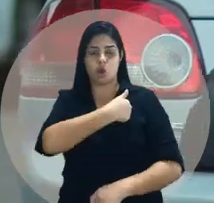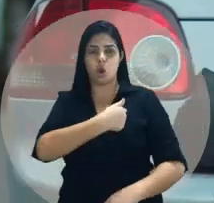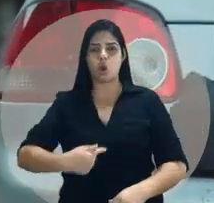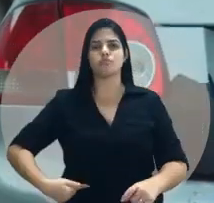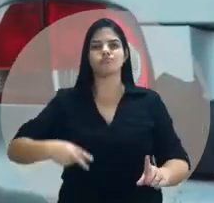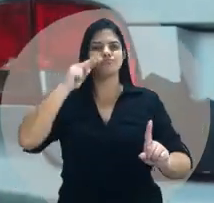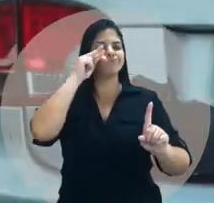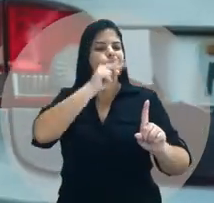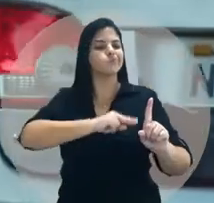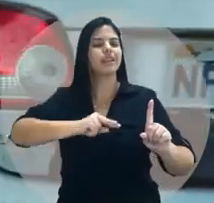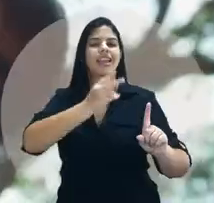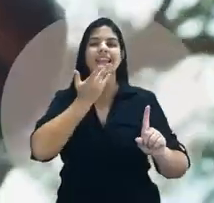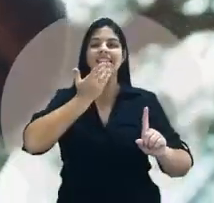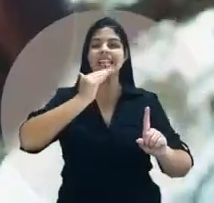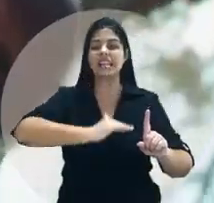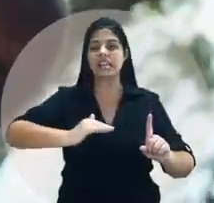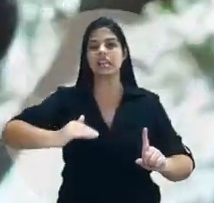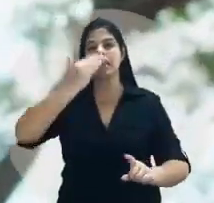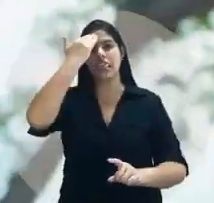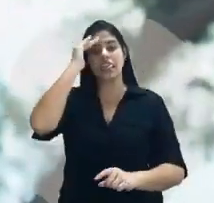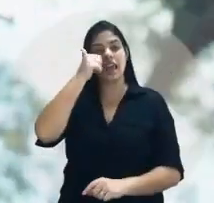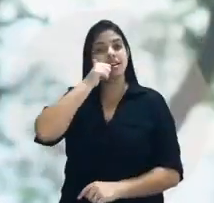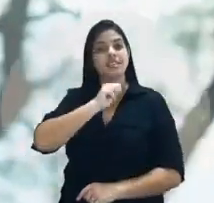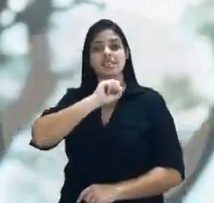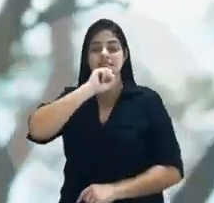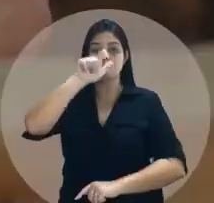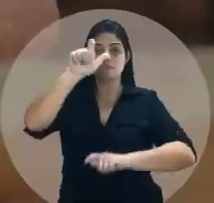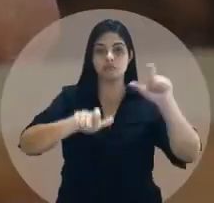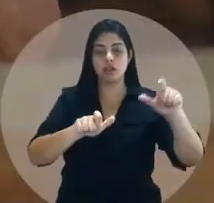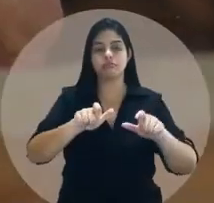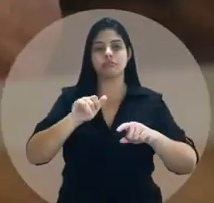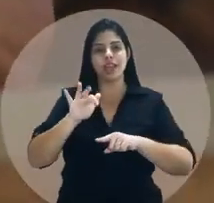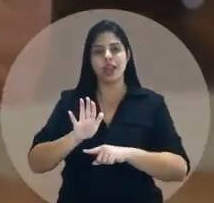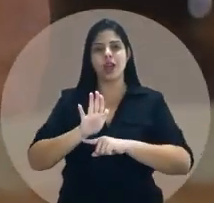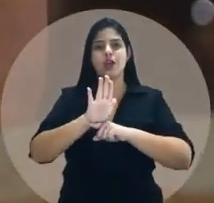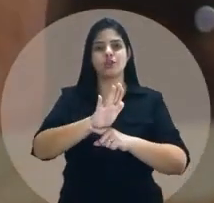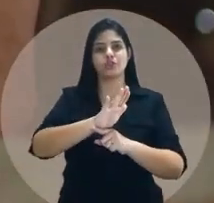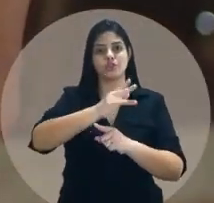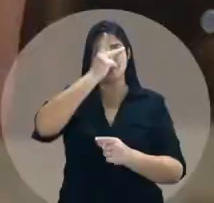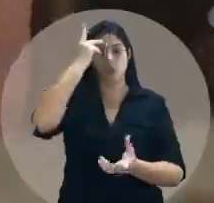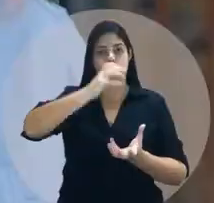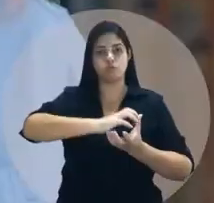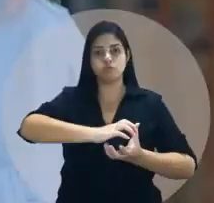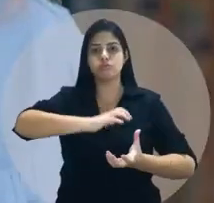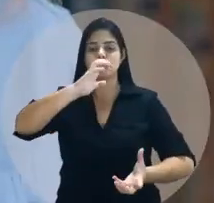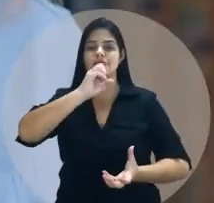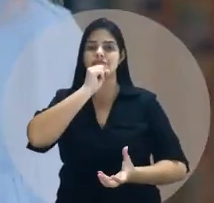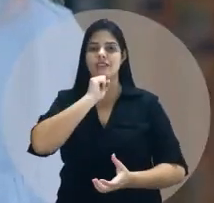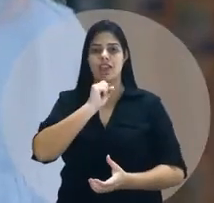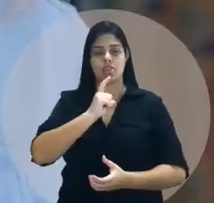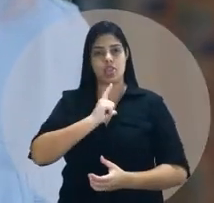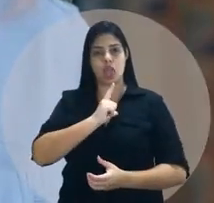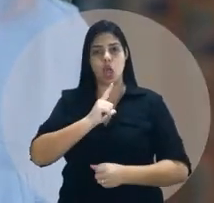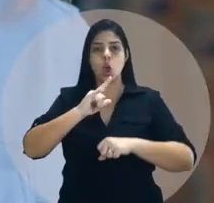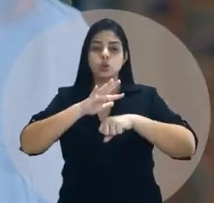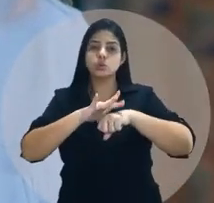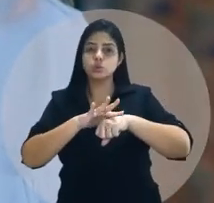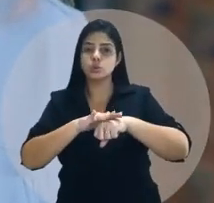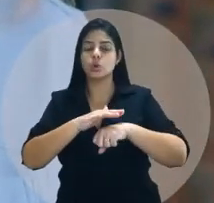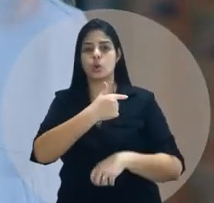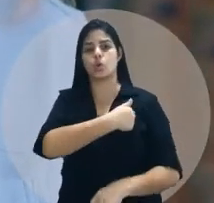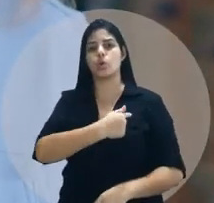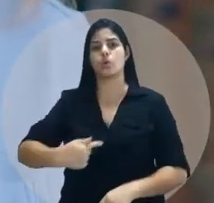que olha para as crianças, que compreende as mães, ampara as pessoas mais velhas, as pessoas doentes. A